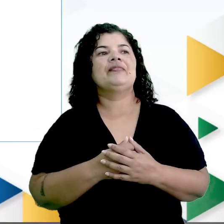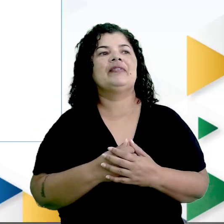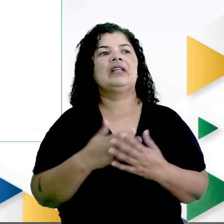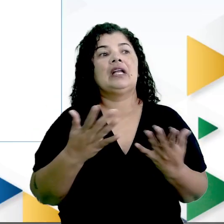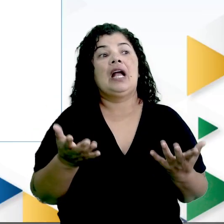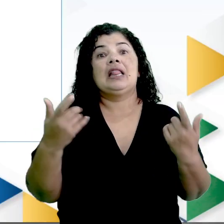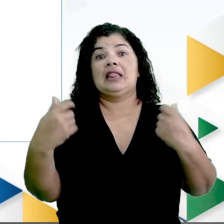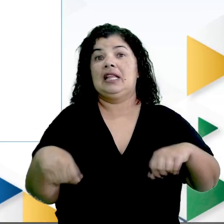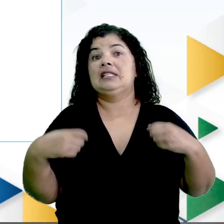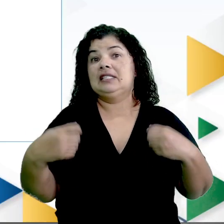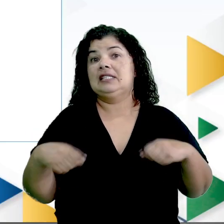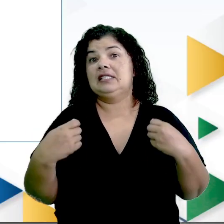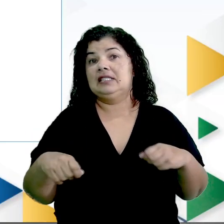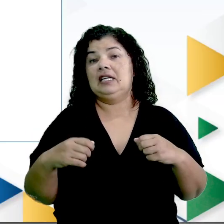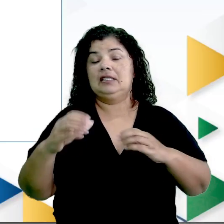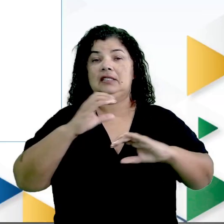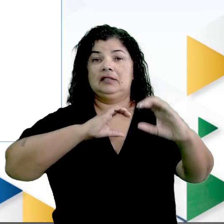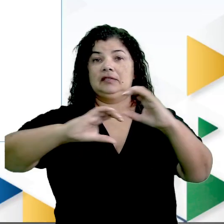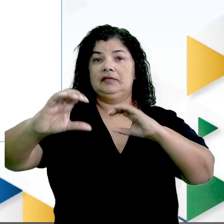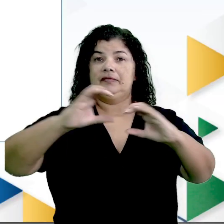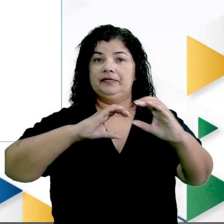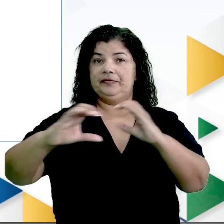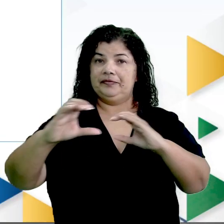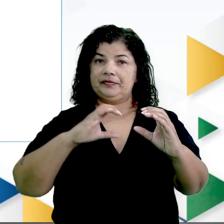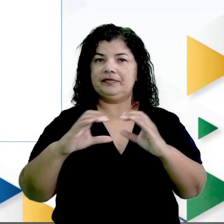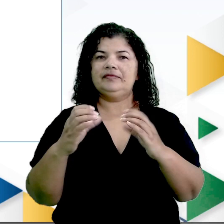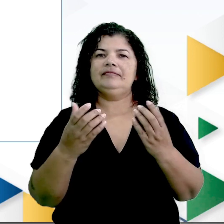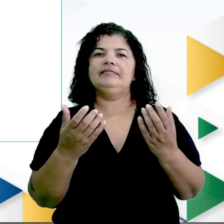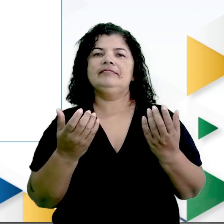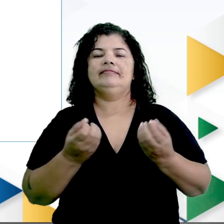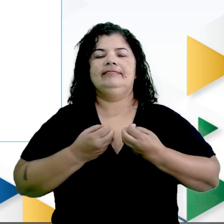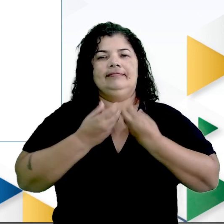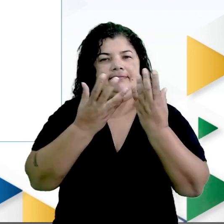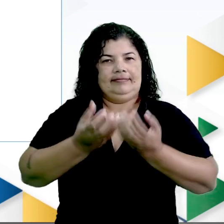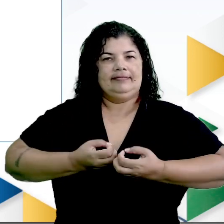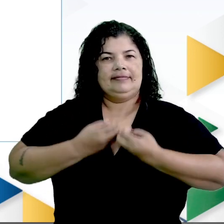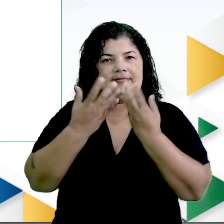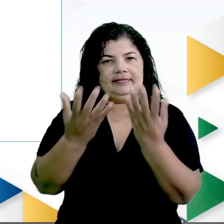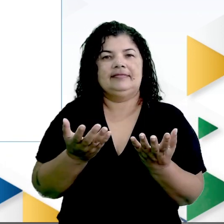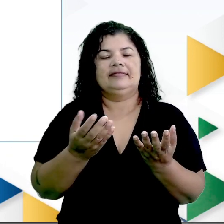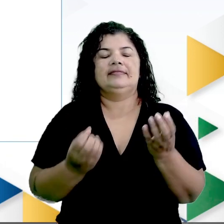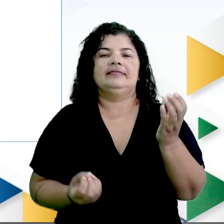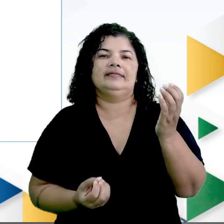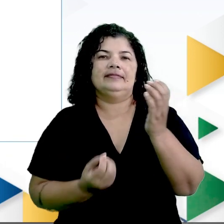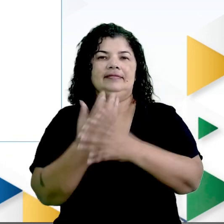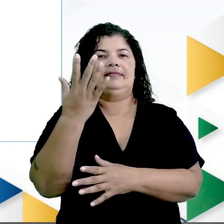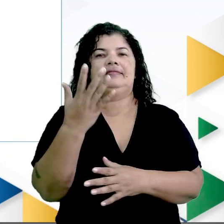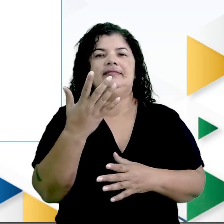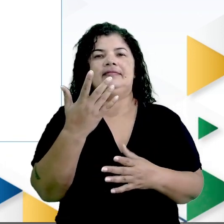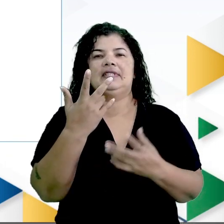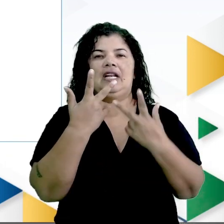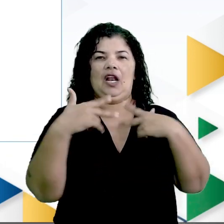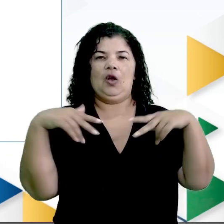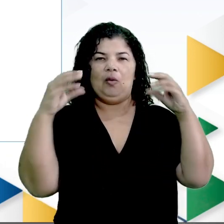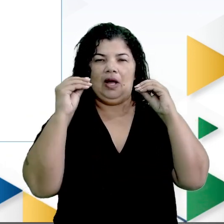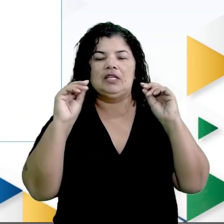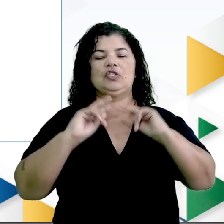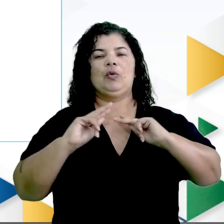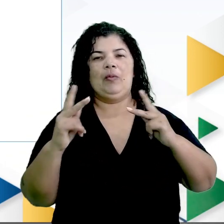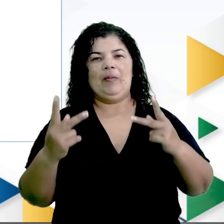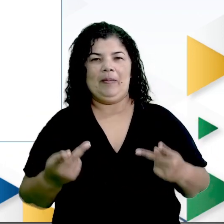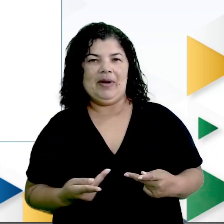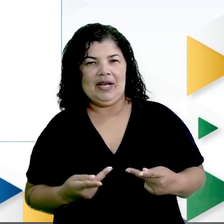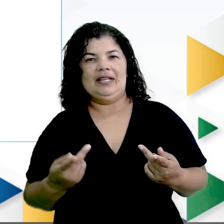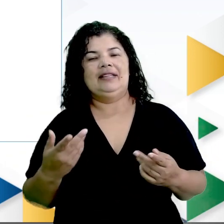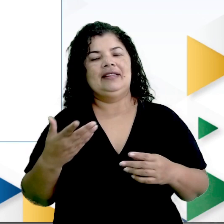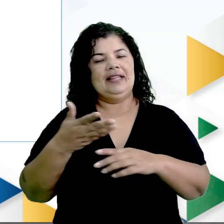necessidade de comunicar-se, expressar-se, fez com que surgisse a linguagem humana. Através dela,